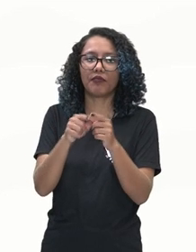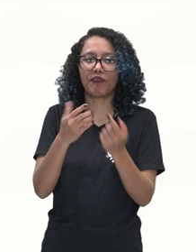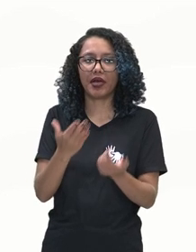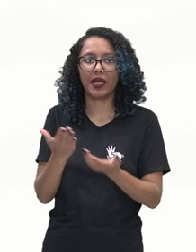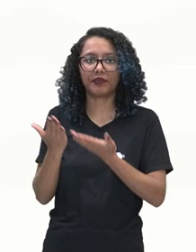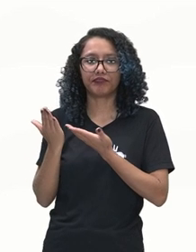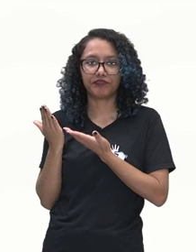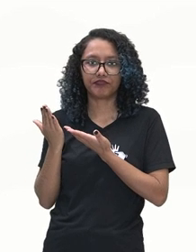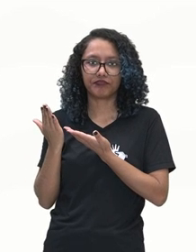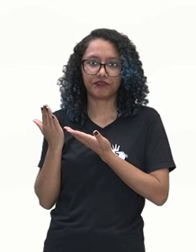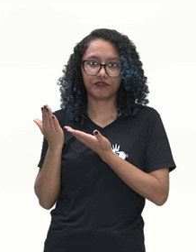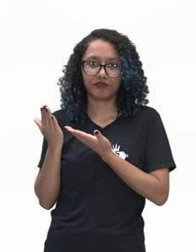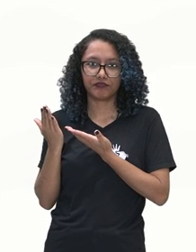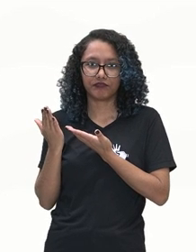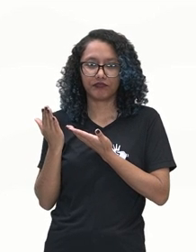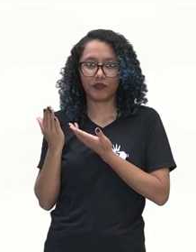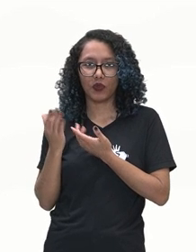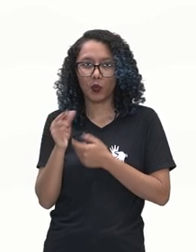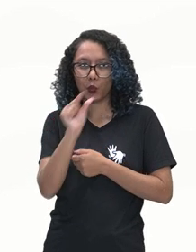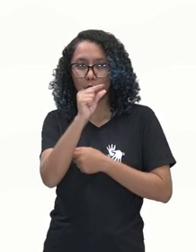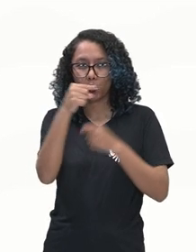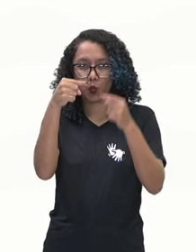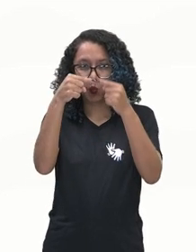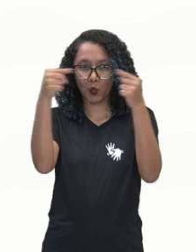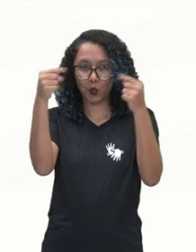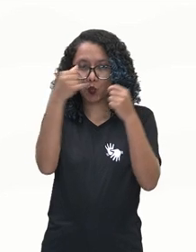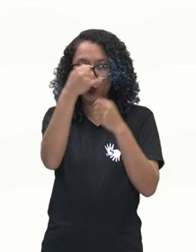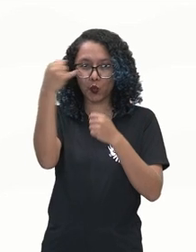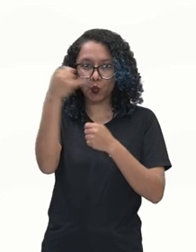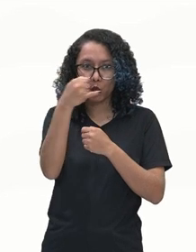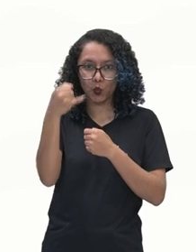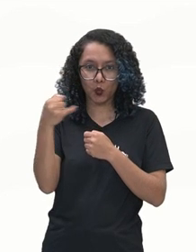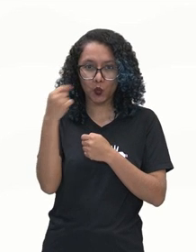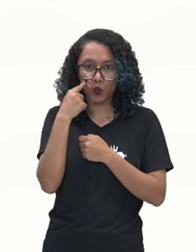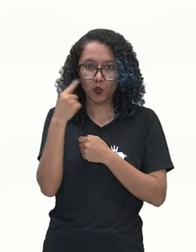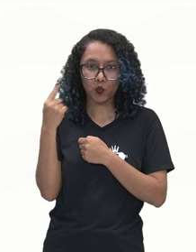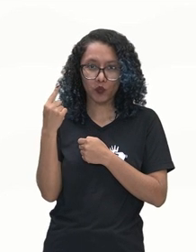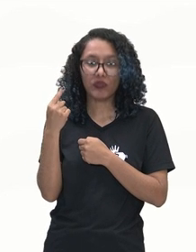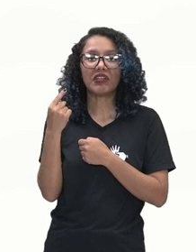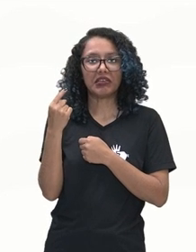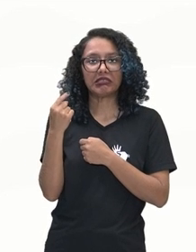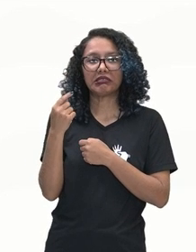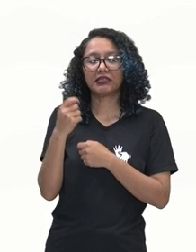nós temos aqui, selfie, né? Selfies muito utilizado, ok?